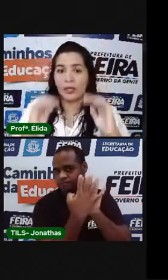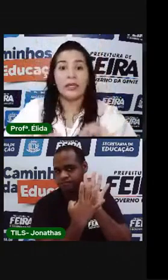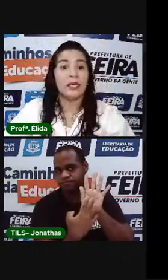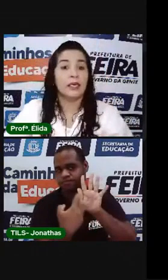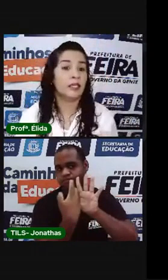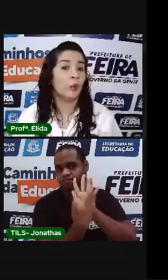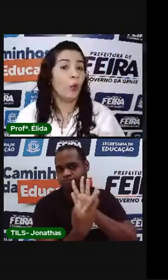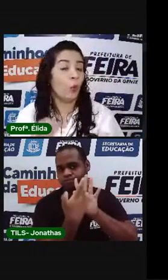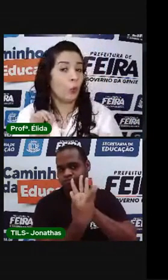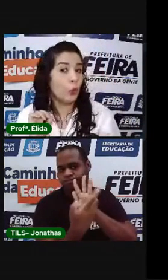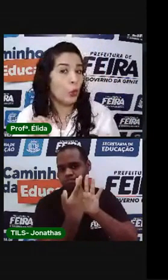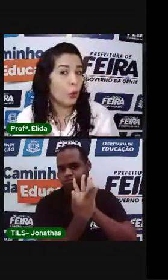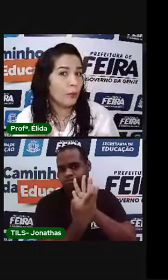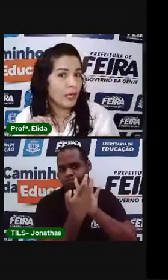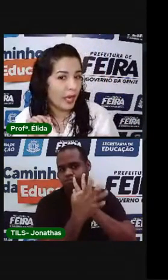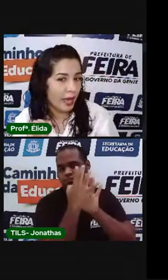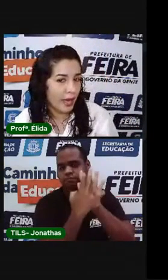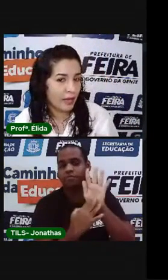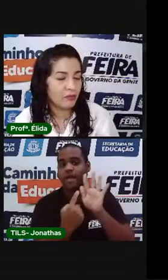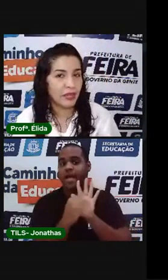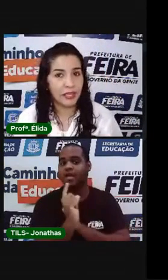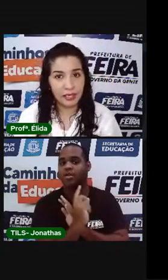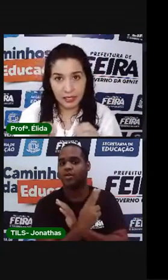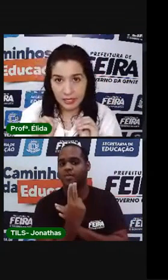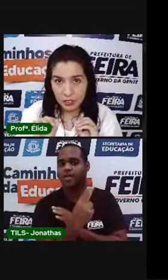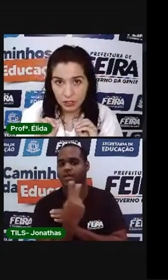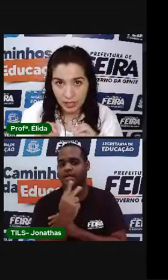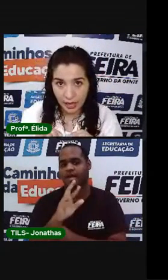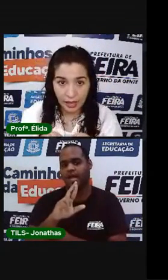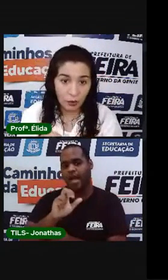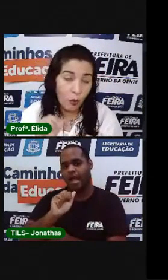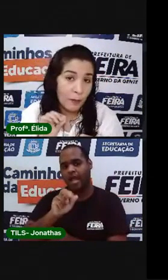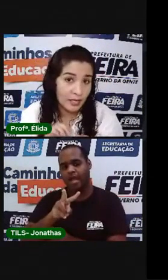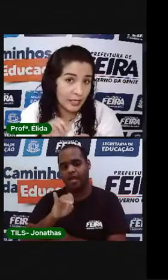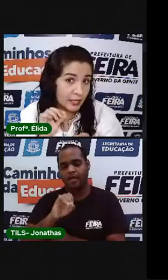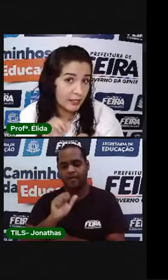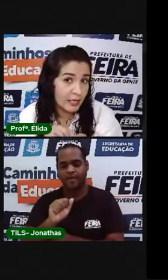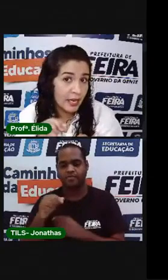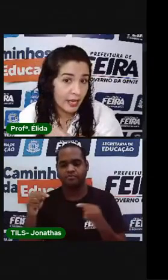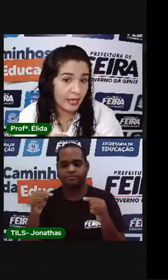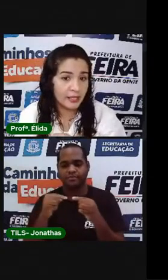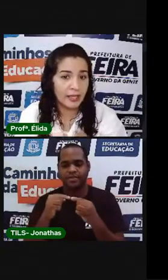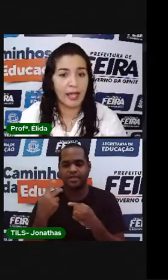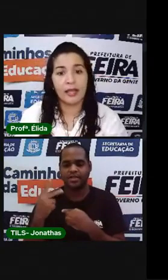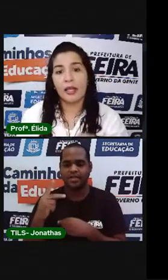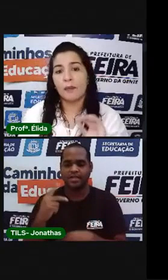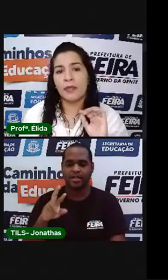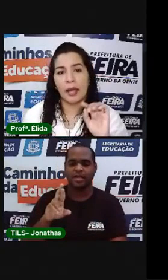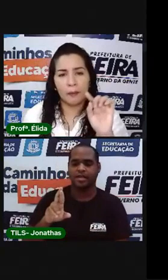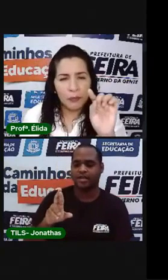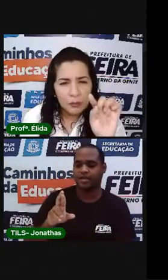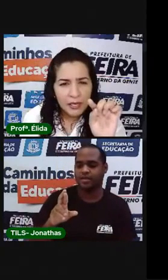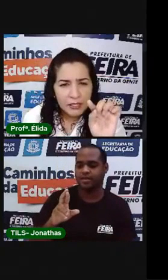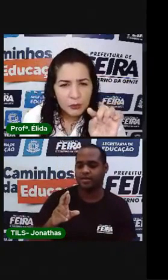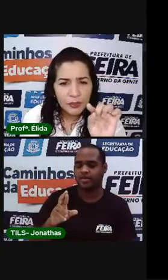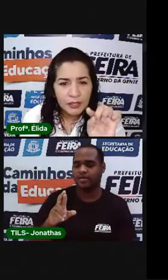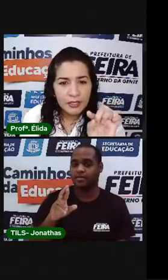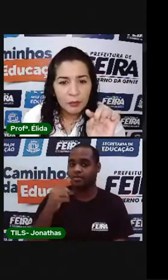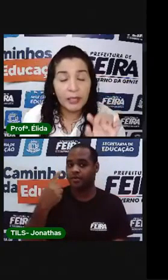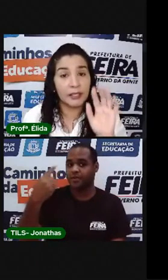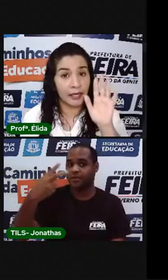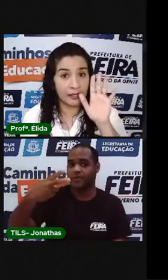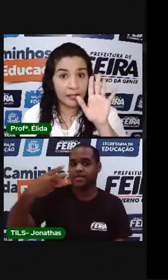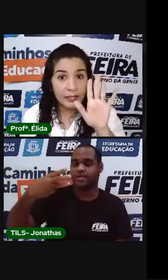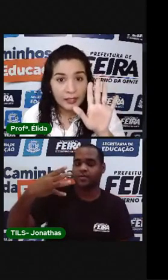coluna. Então, o nome raiva está. Começa. A letrinha R está. Primeira, segunda,